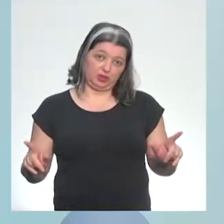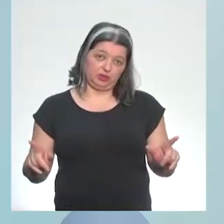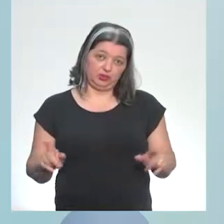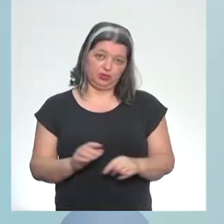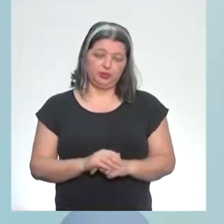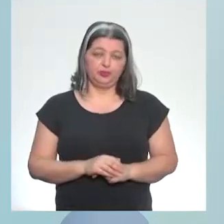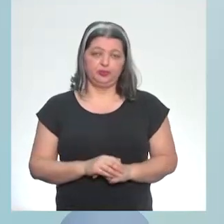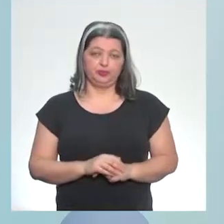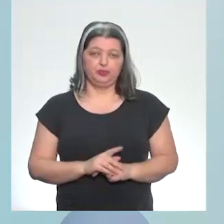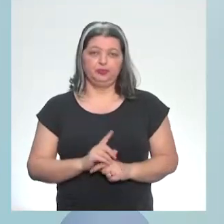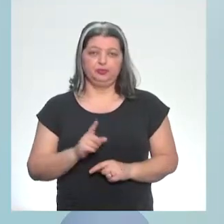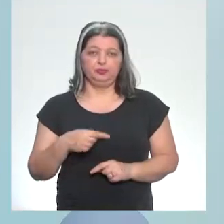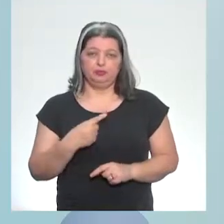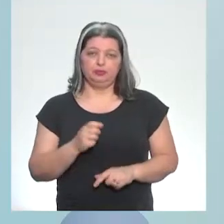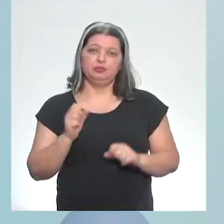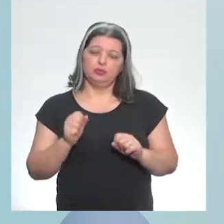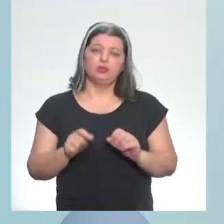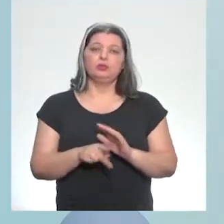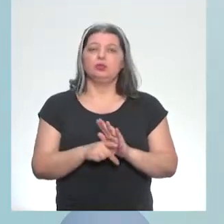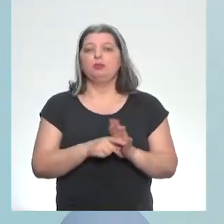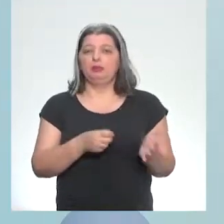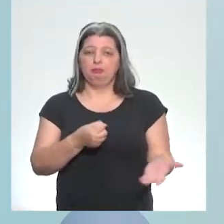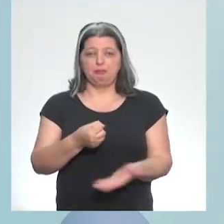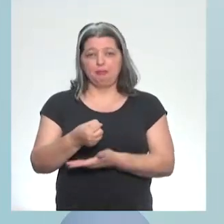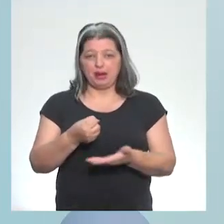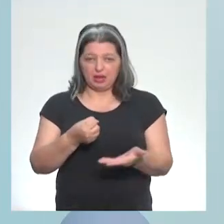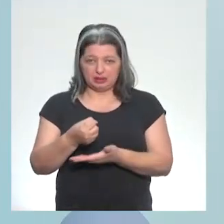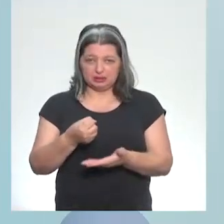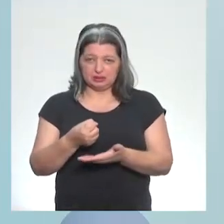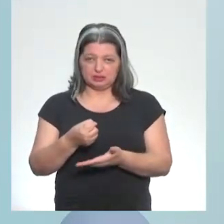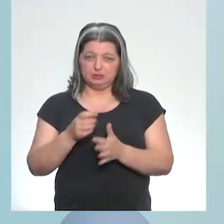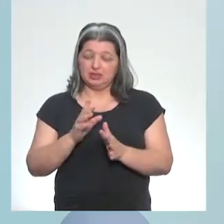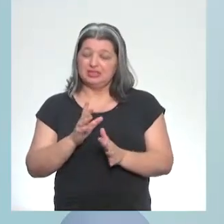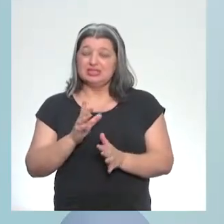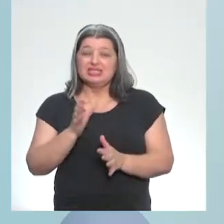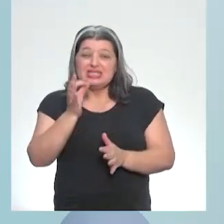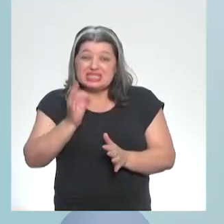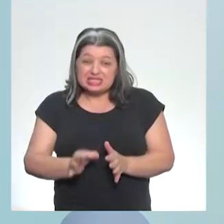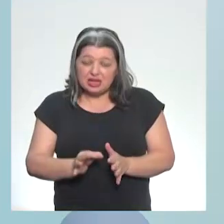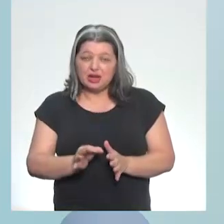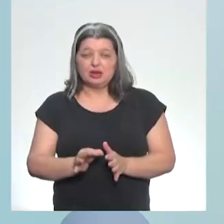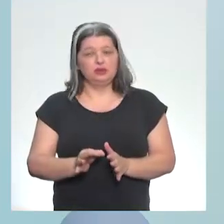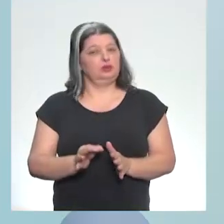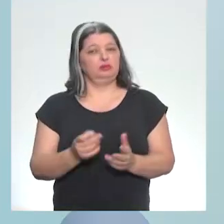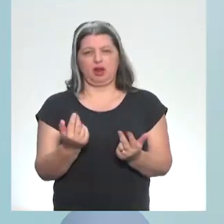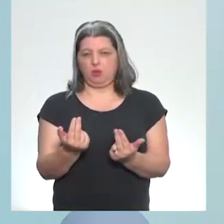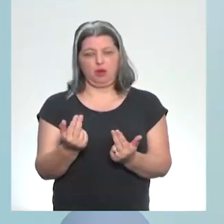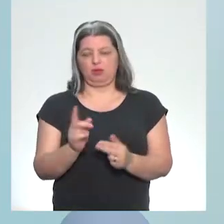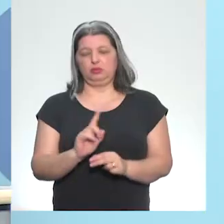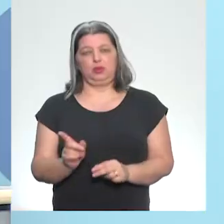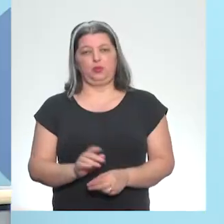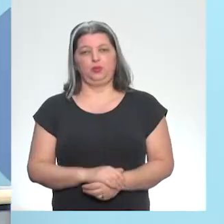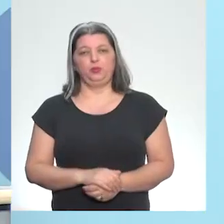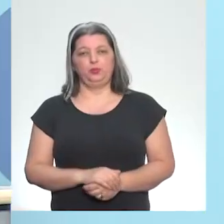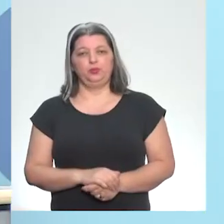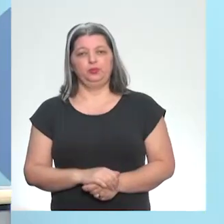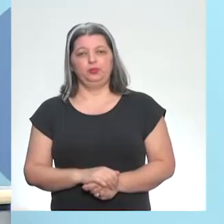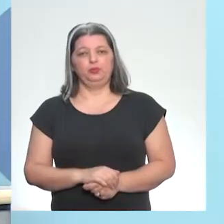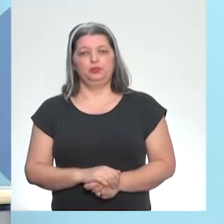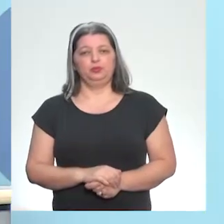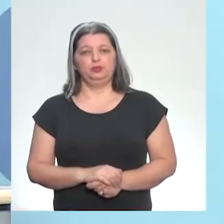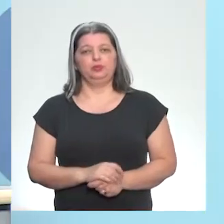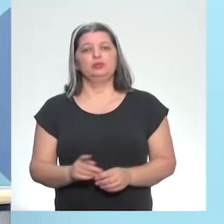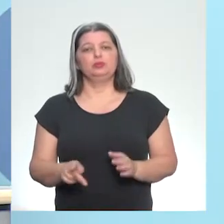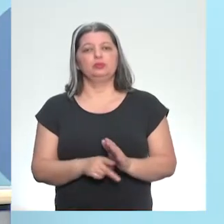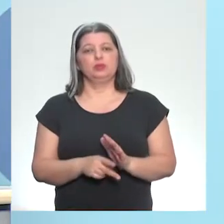Então, a gente pode tomar como base, mas não é exatamente o C do Excel. Tá bom, Eu acho que ele entra na lógica da